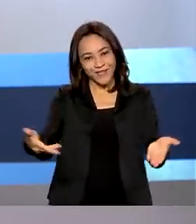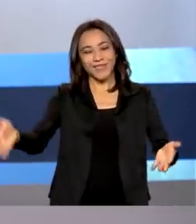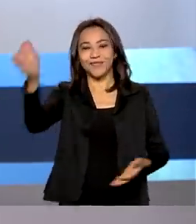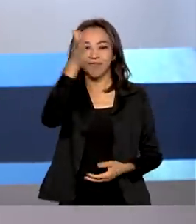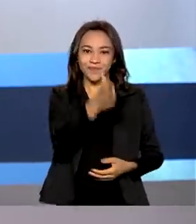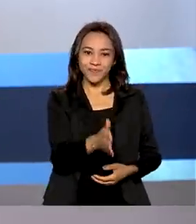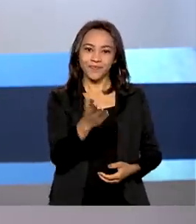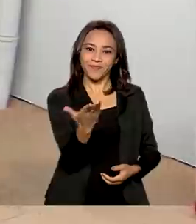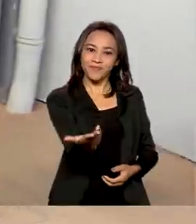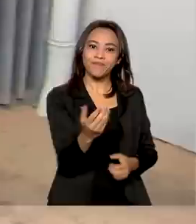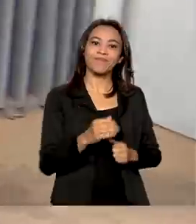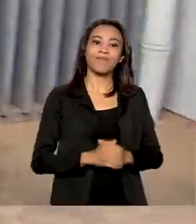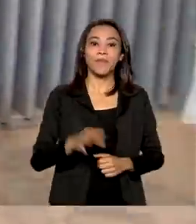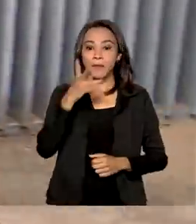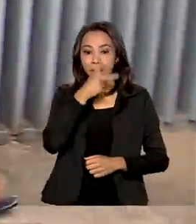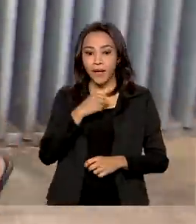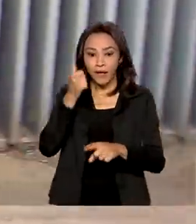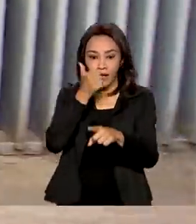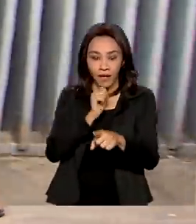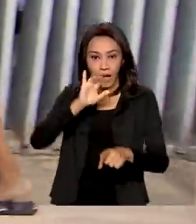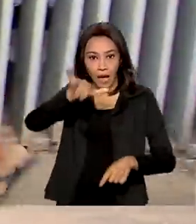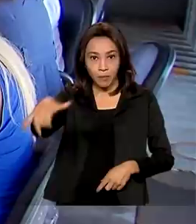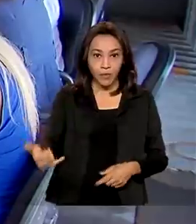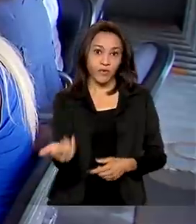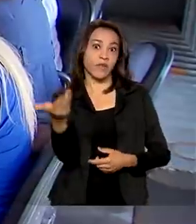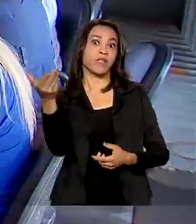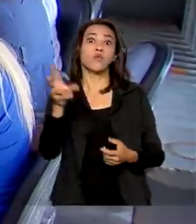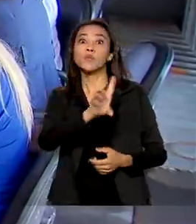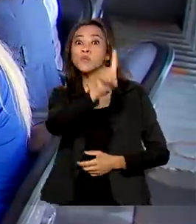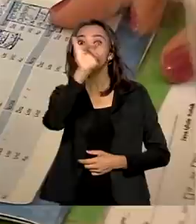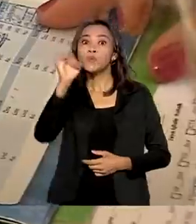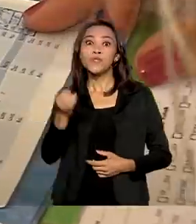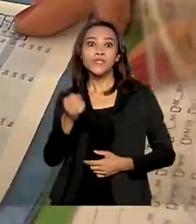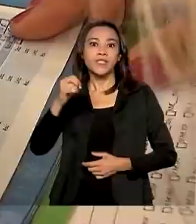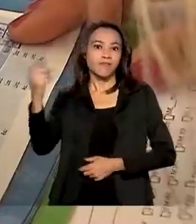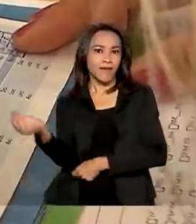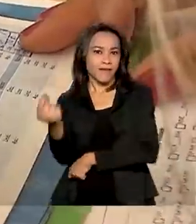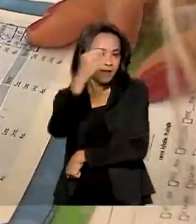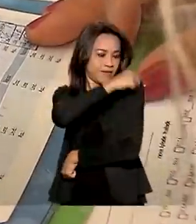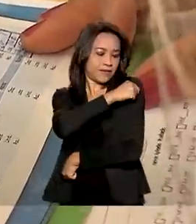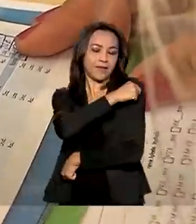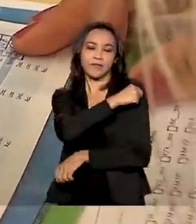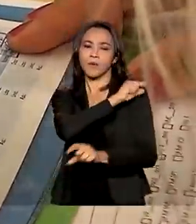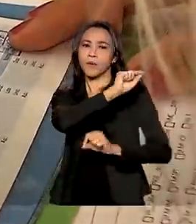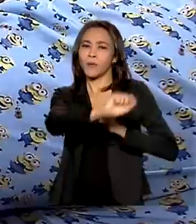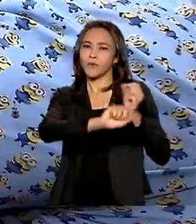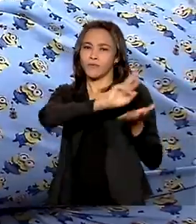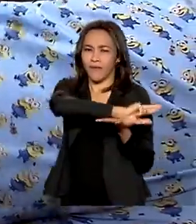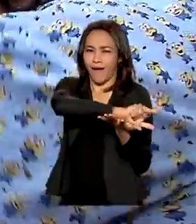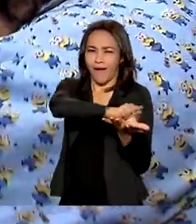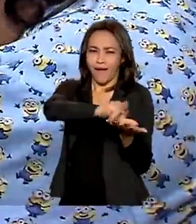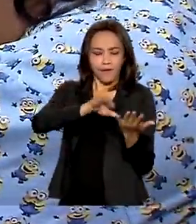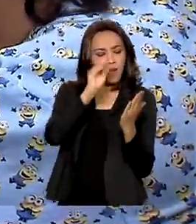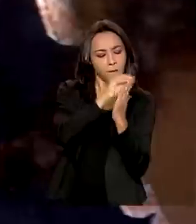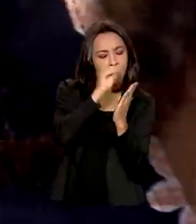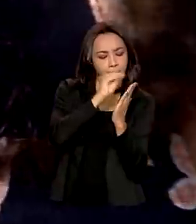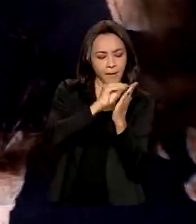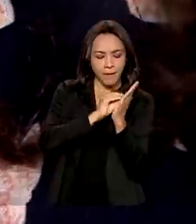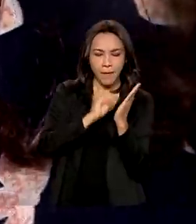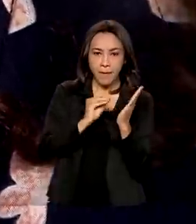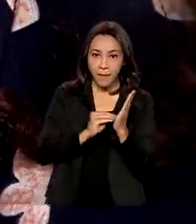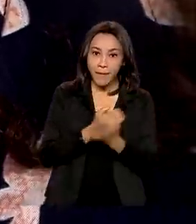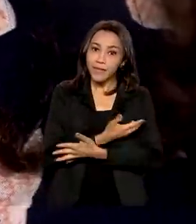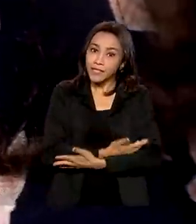também. Pais aproveitam o dia D da campanha nacional de multivacinação para atualizar as cadernetas de